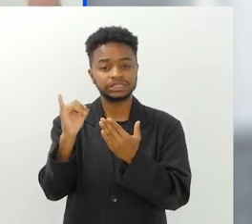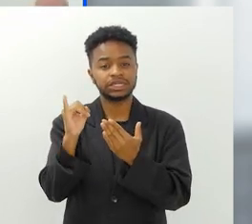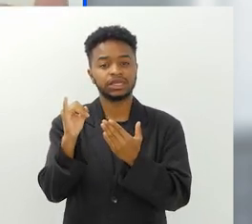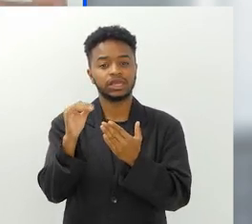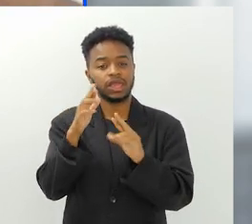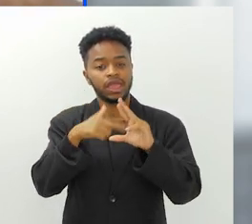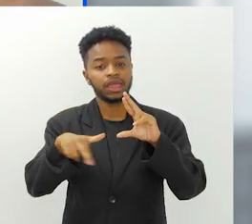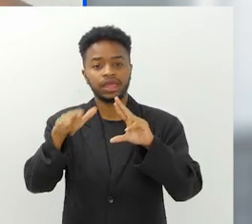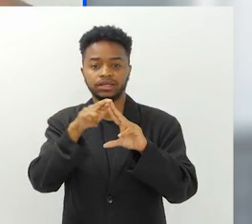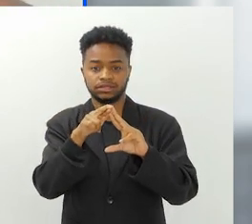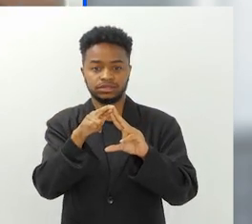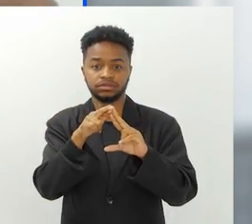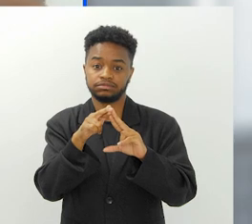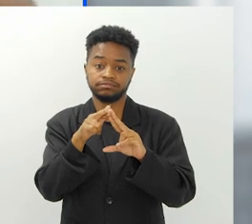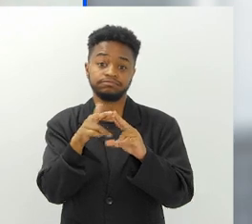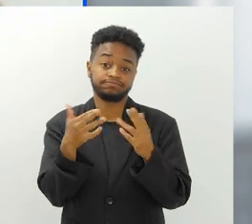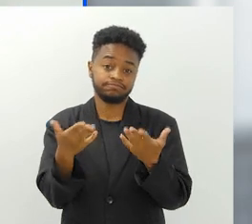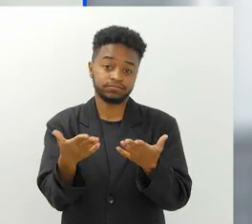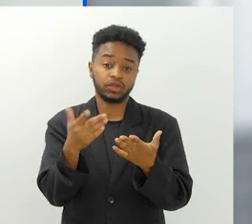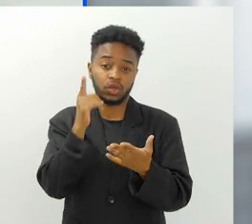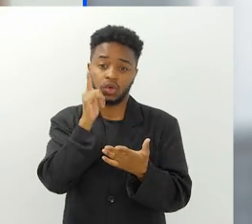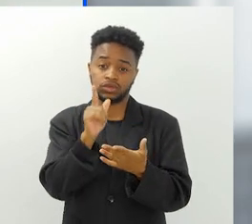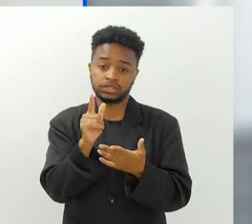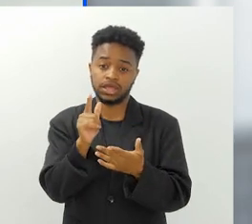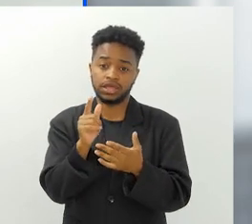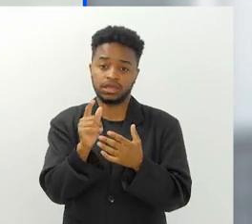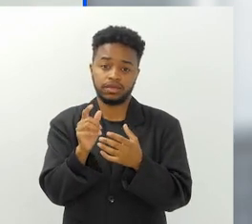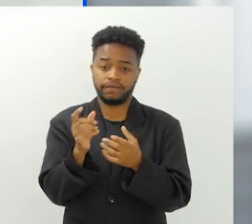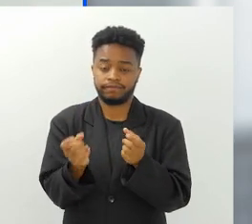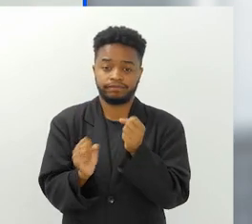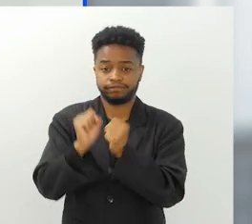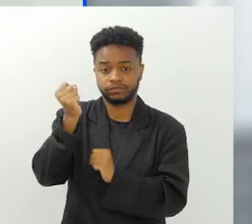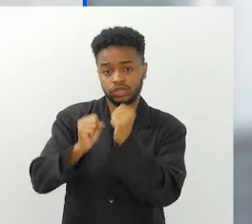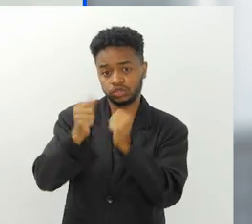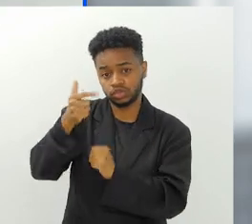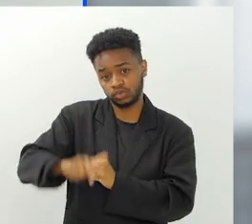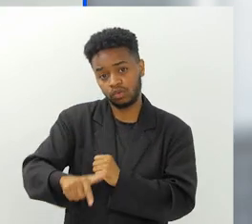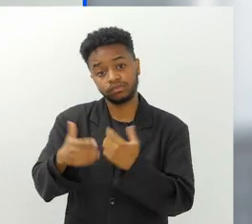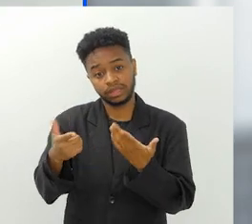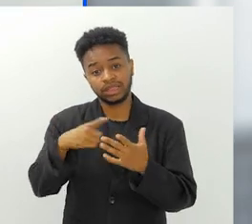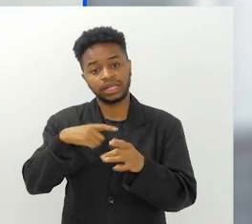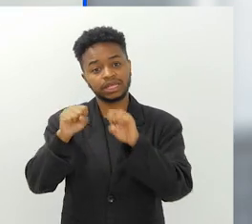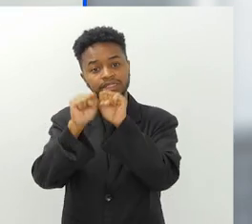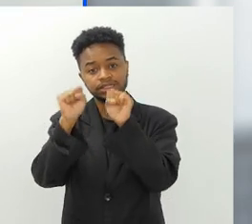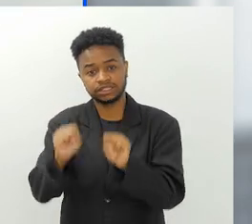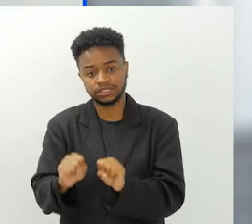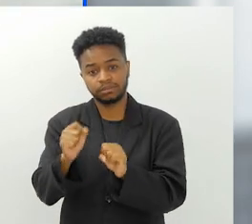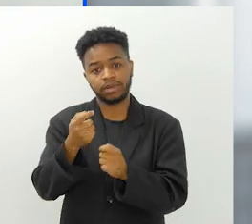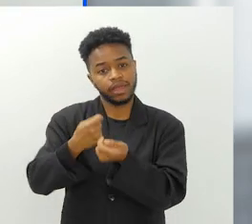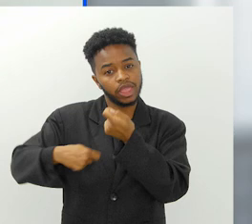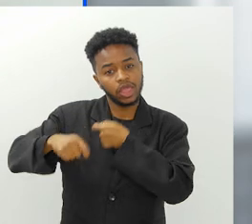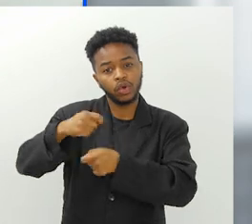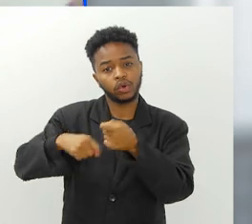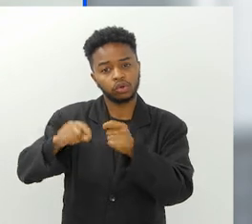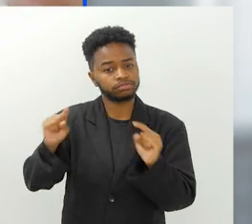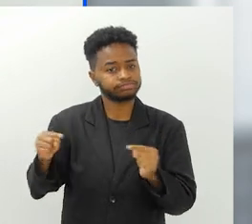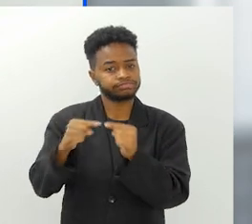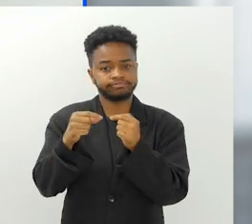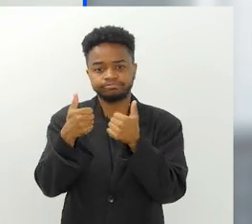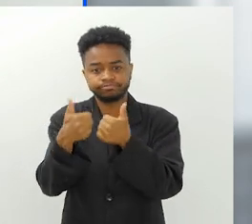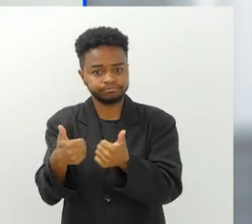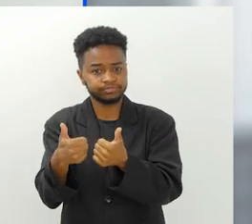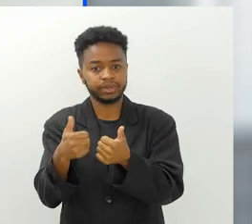fazer todo o processo de reciclagem do alumínio em retorno pra você produzir a latinha novamente. Ou seja, ele é um sistema e